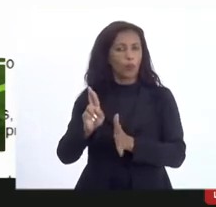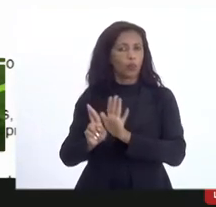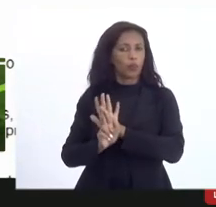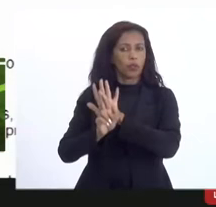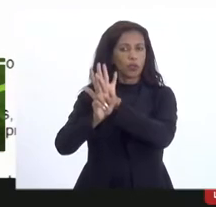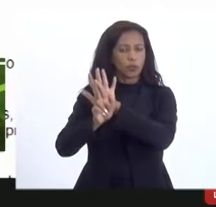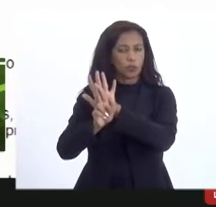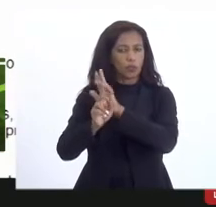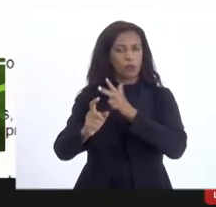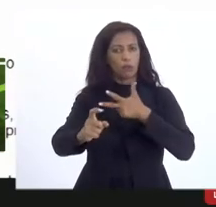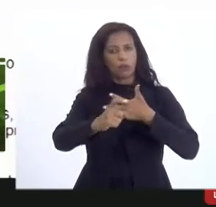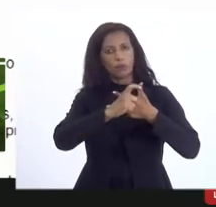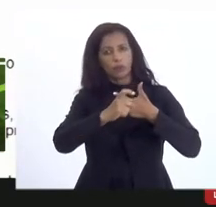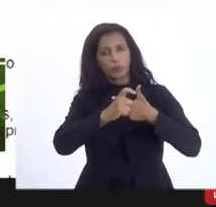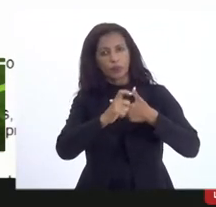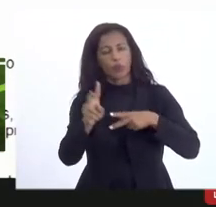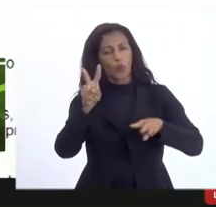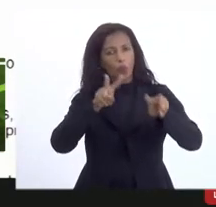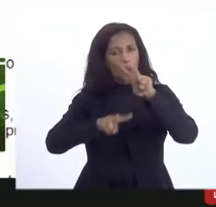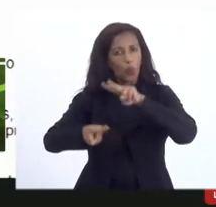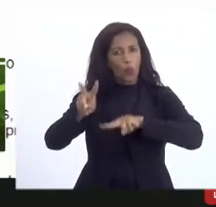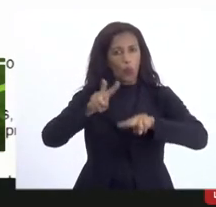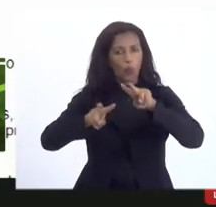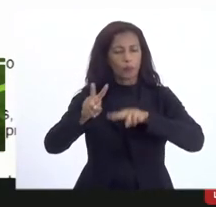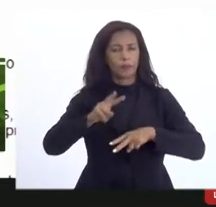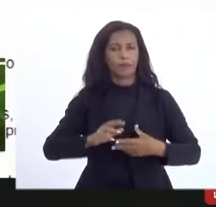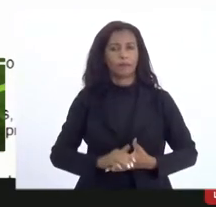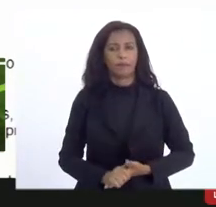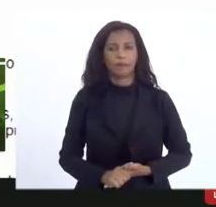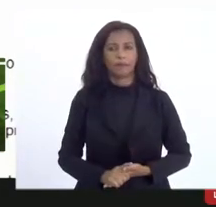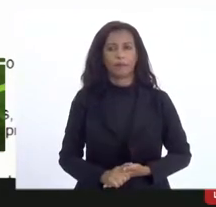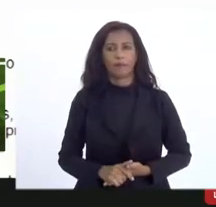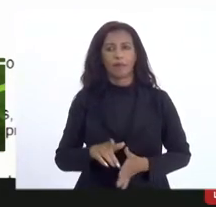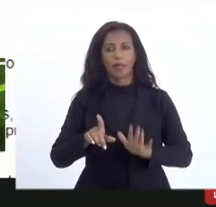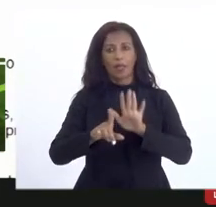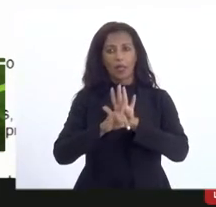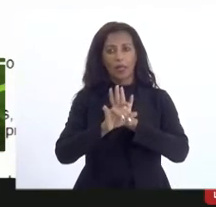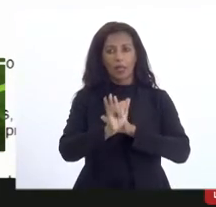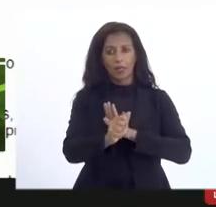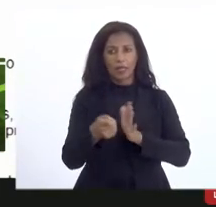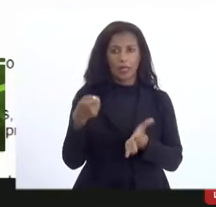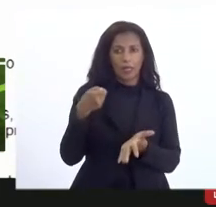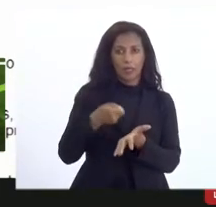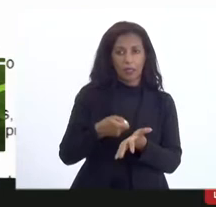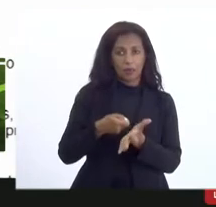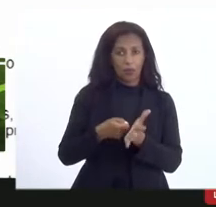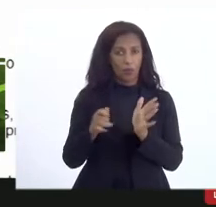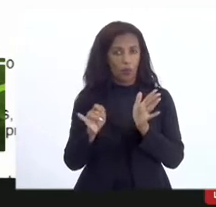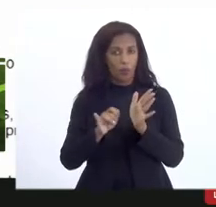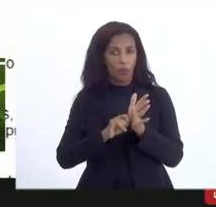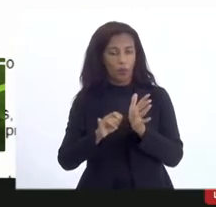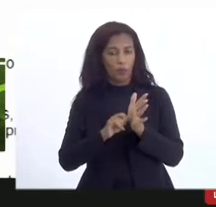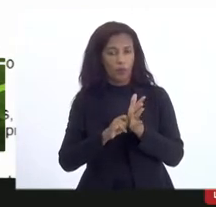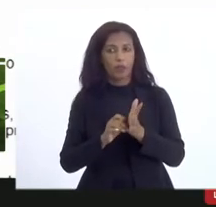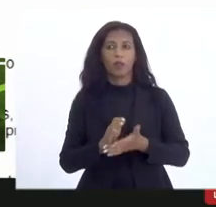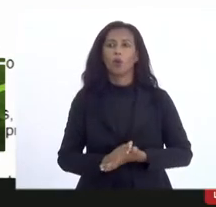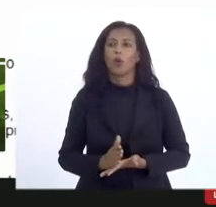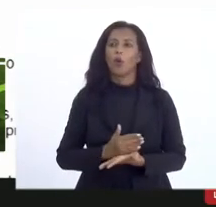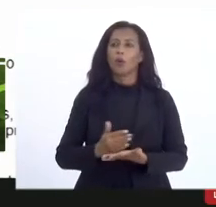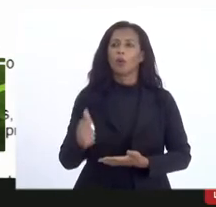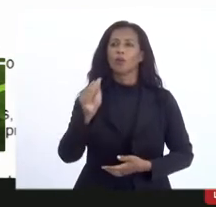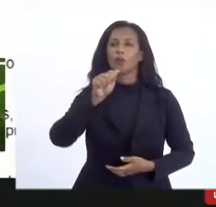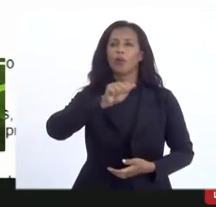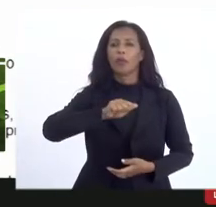do poder executivo observado o âmbito das competências essa lei entra em vigor na data da sua publicação o projeto foi dado entrada em